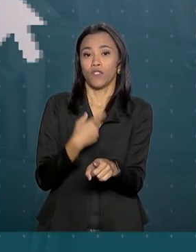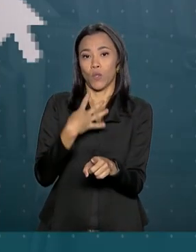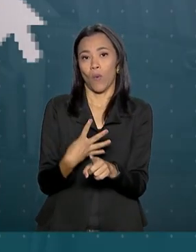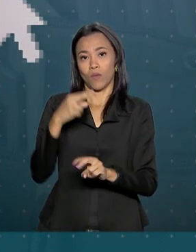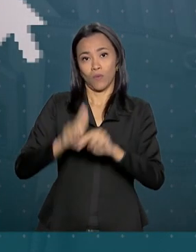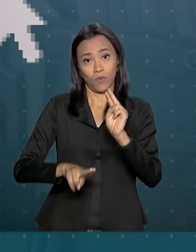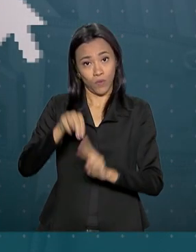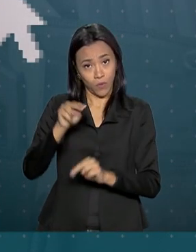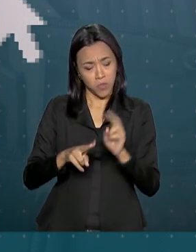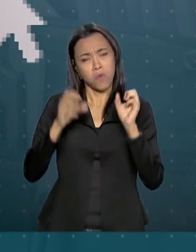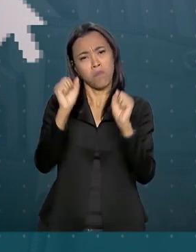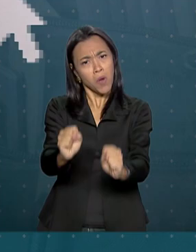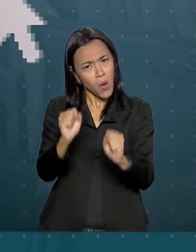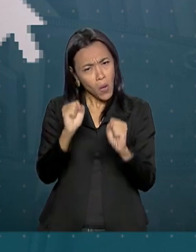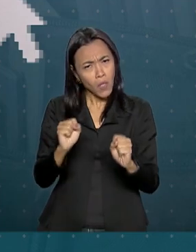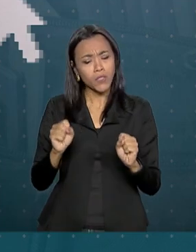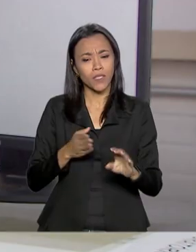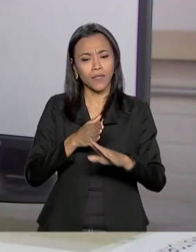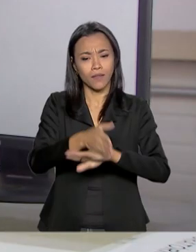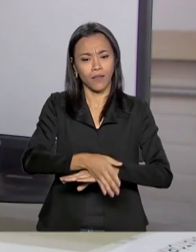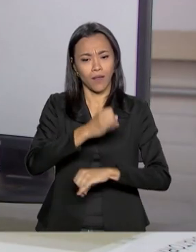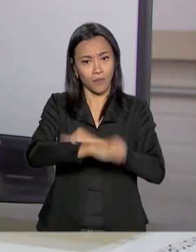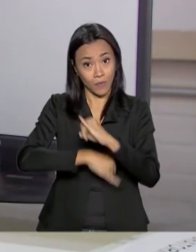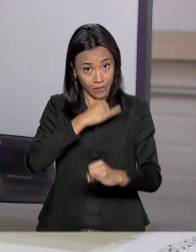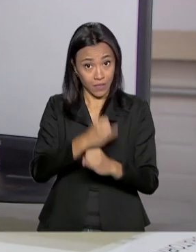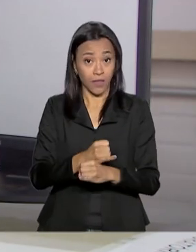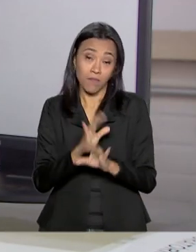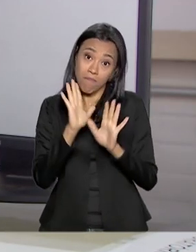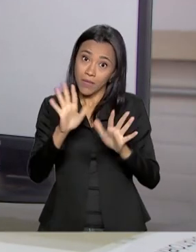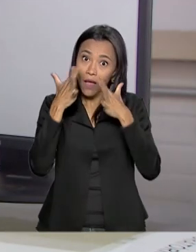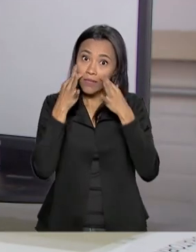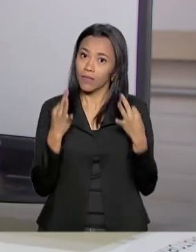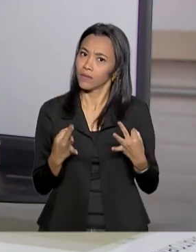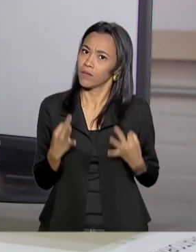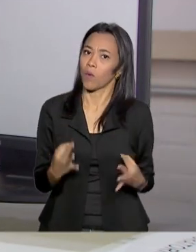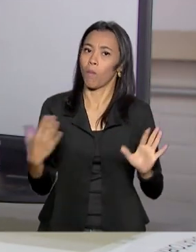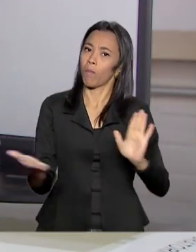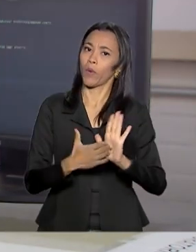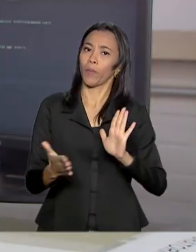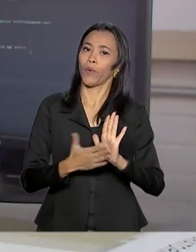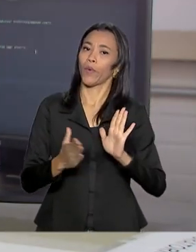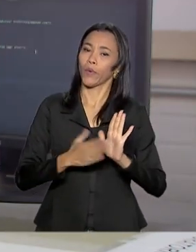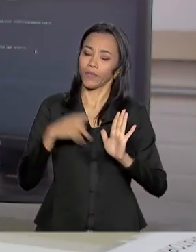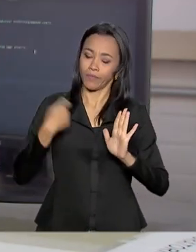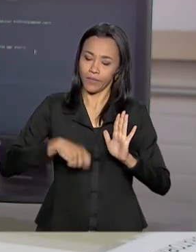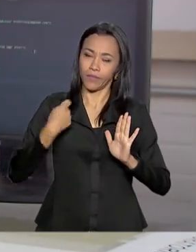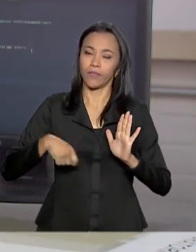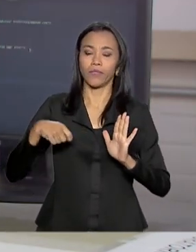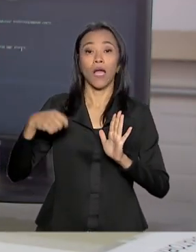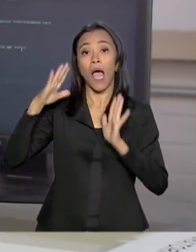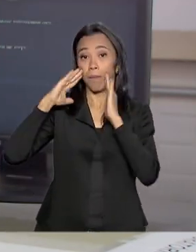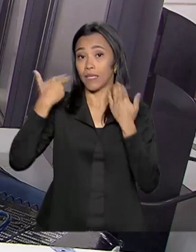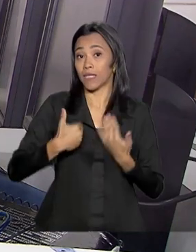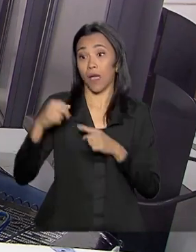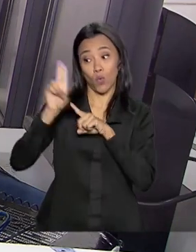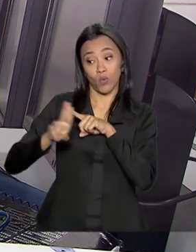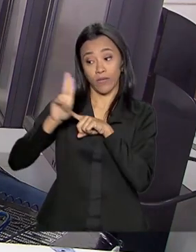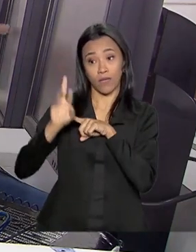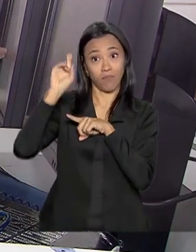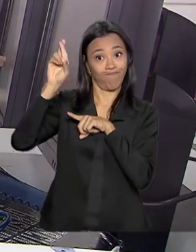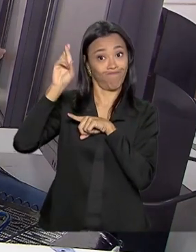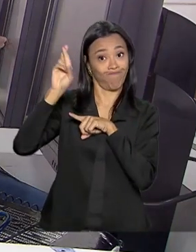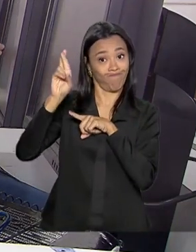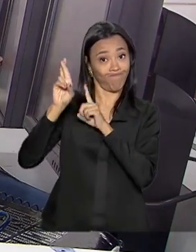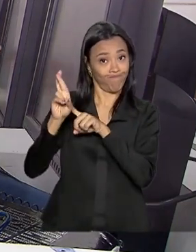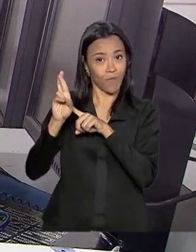junho e podem ser feitas pelo site. Mas atenção, as propostas devem ser apresentadas por universidades federais, que devem